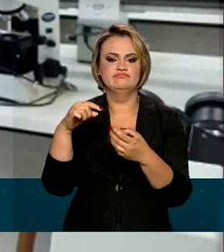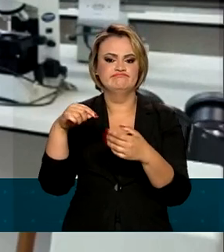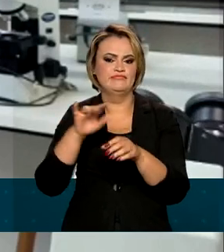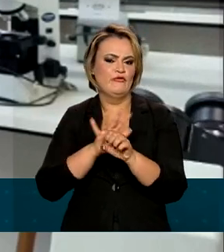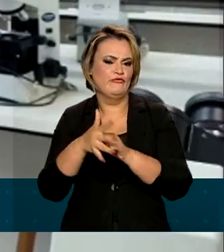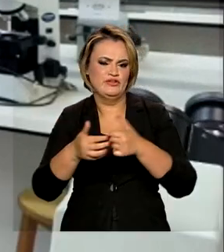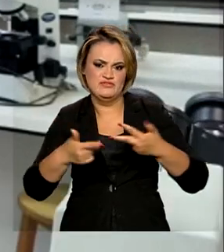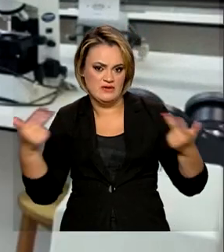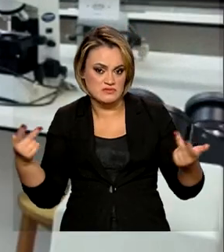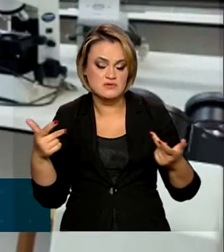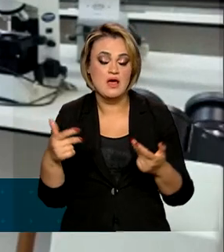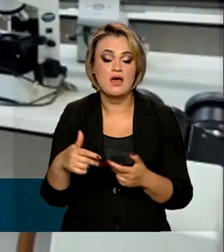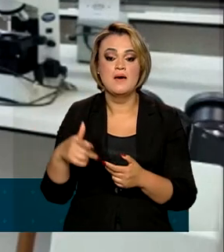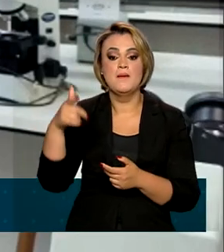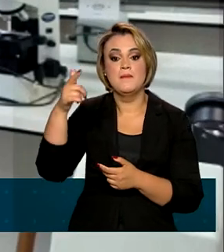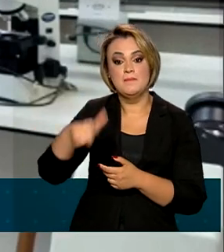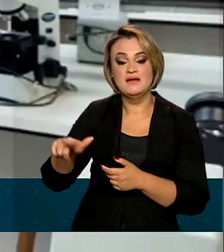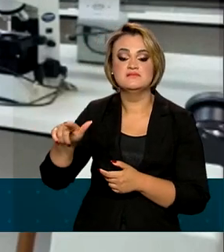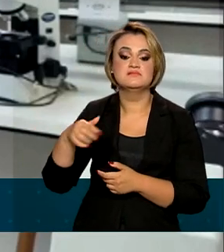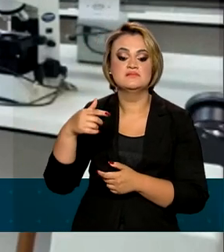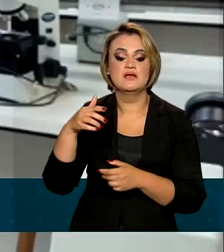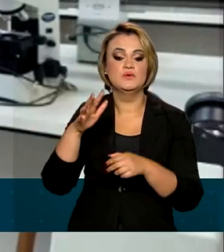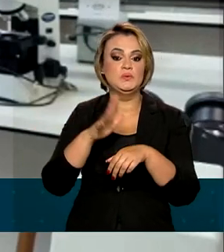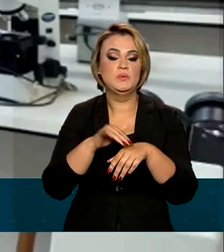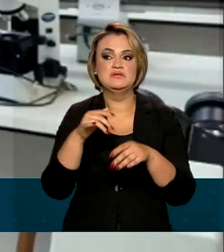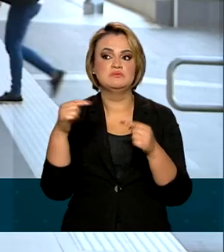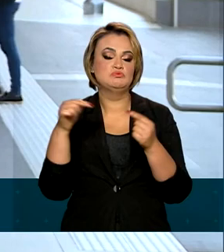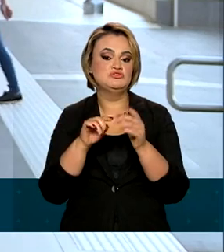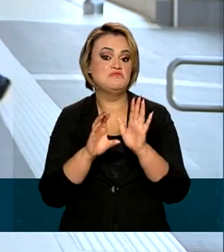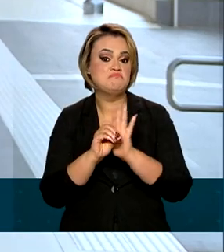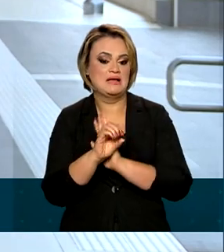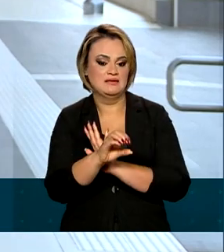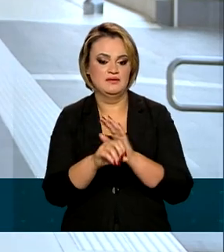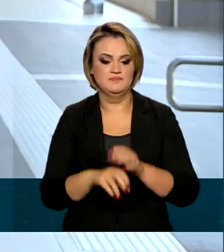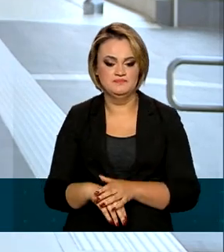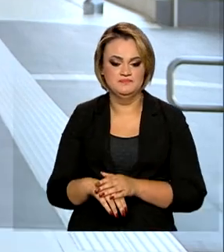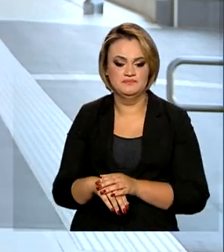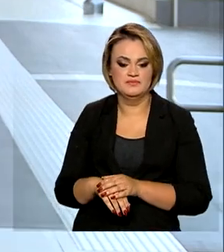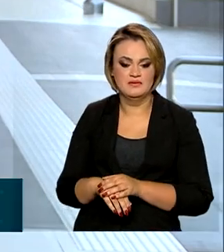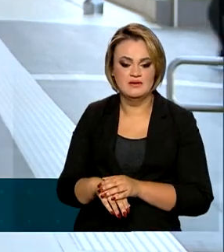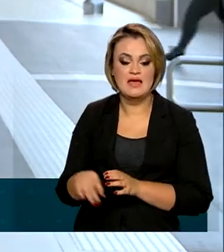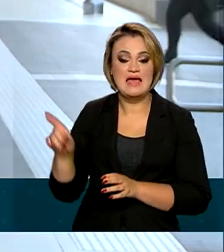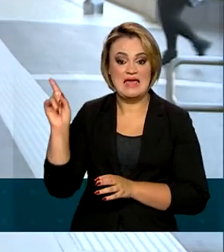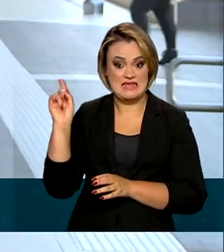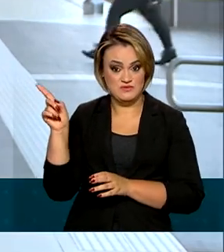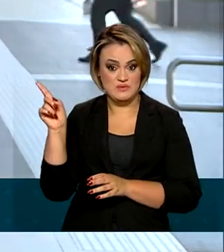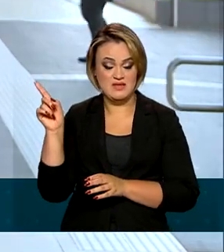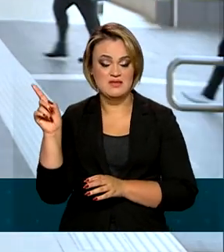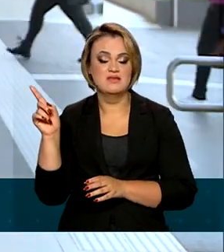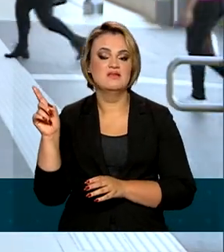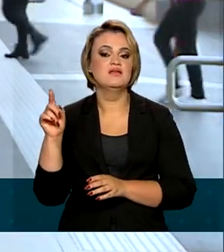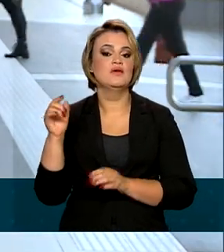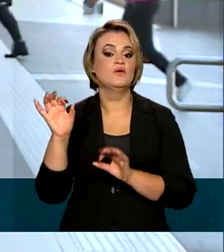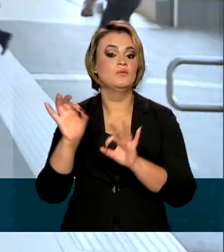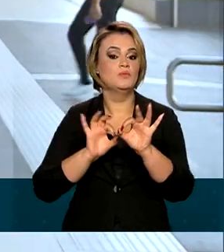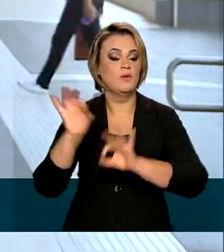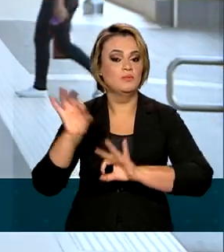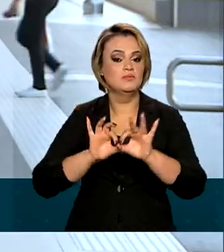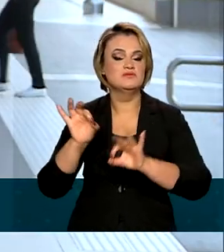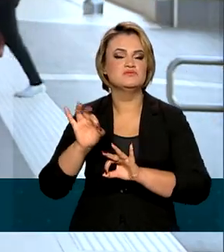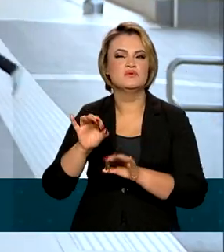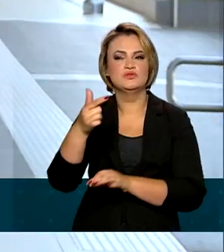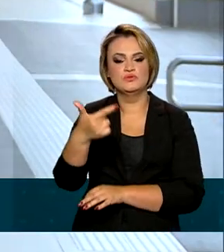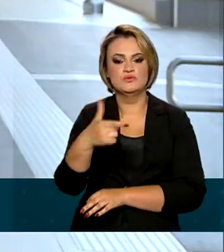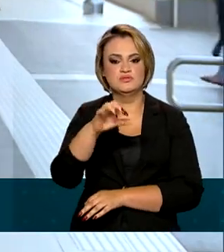exemplo. Além das causadas por uma diversidade de bactérias. A máscara Vesta começou a ser desenvolvida em 2020.